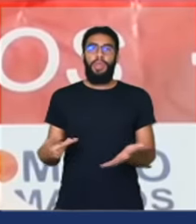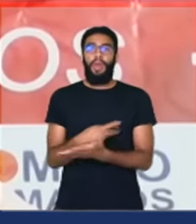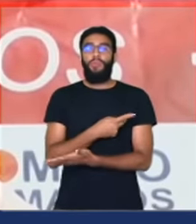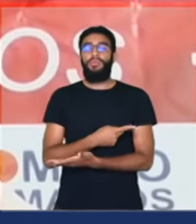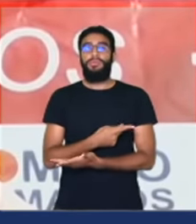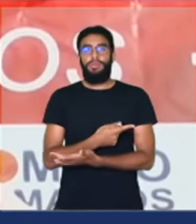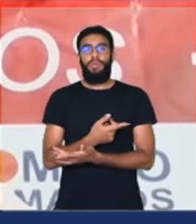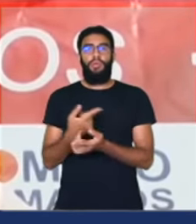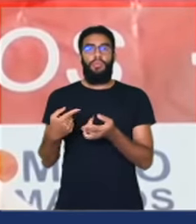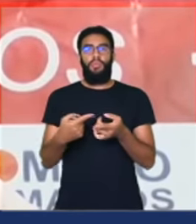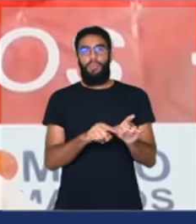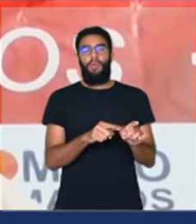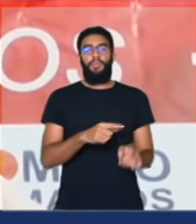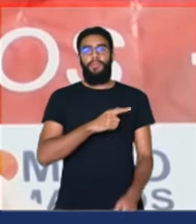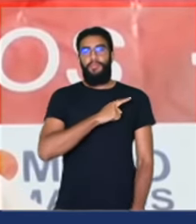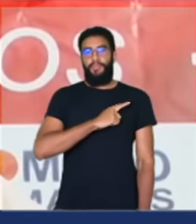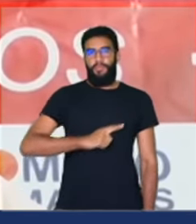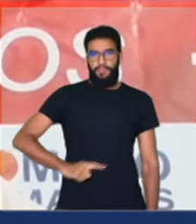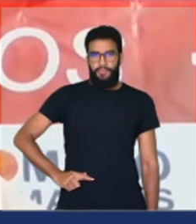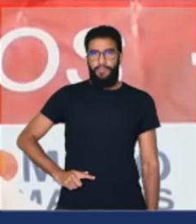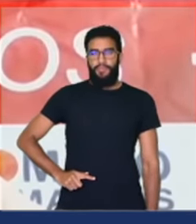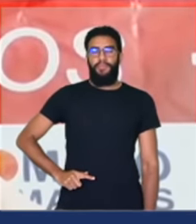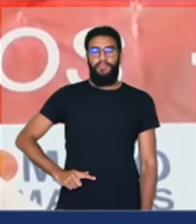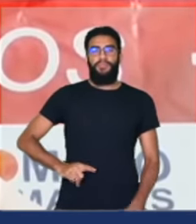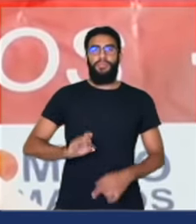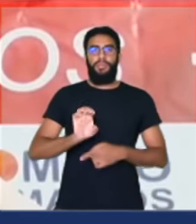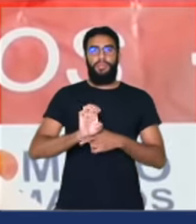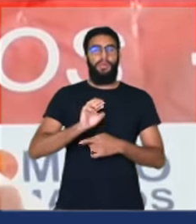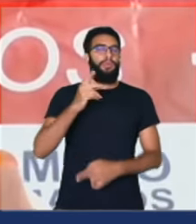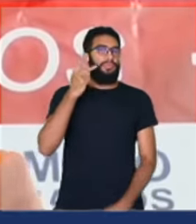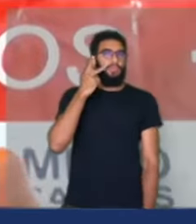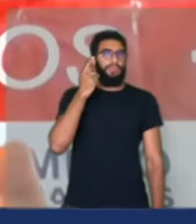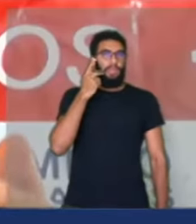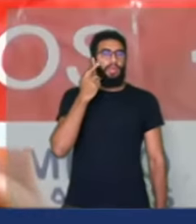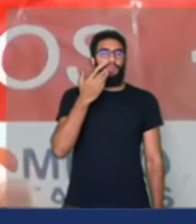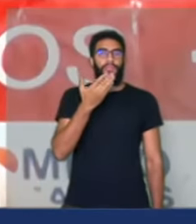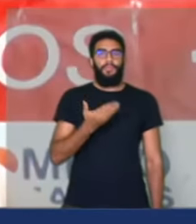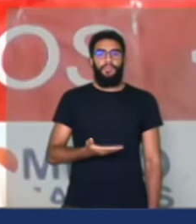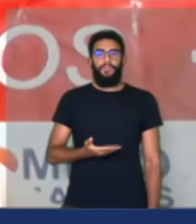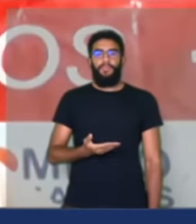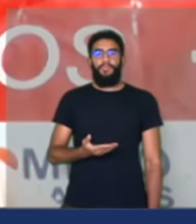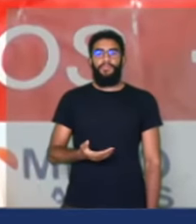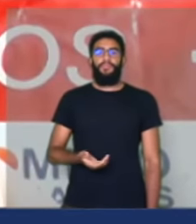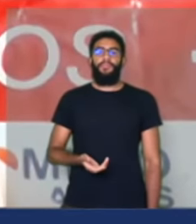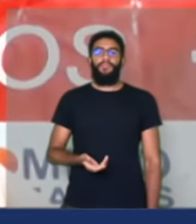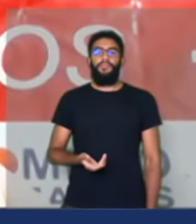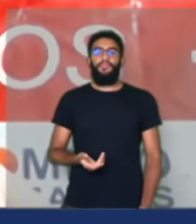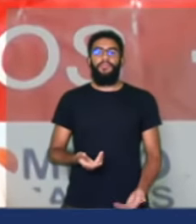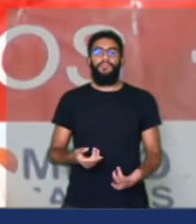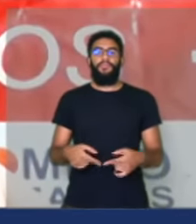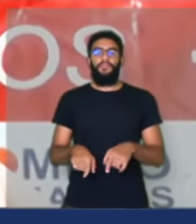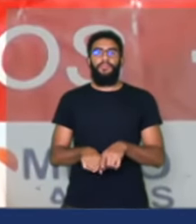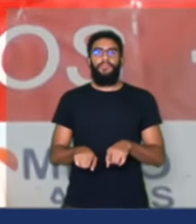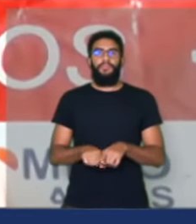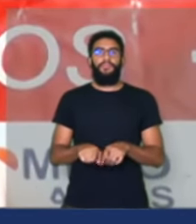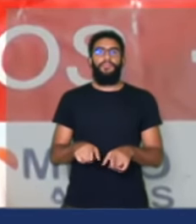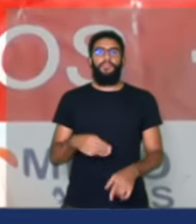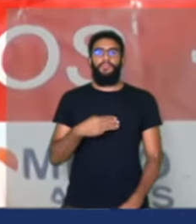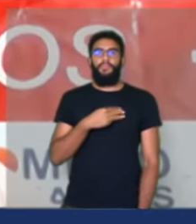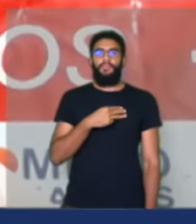governador do Ceará, sempre governador, ministro do nosso país,